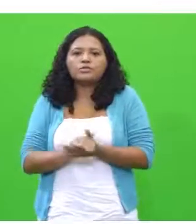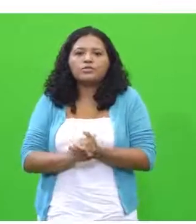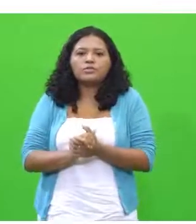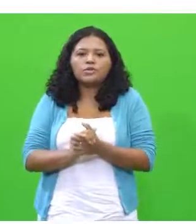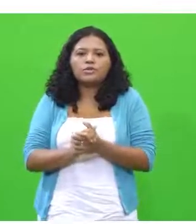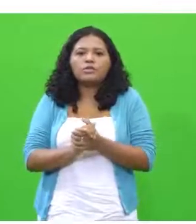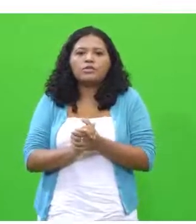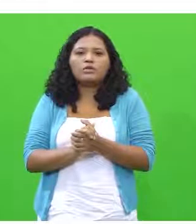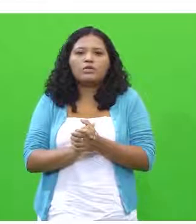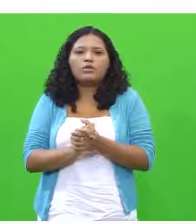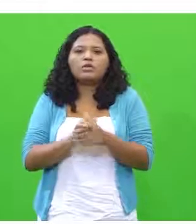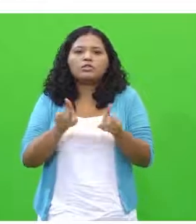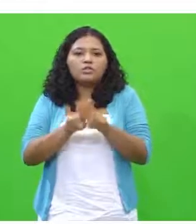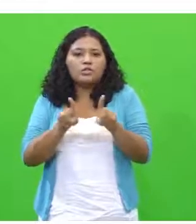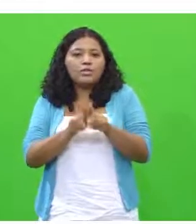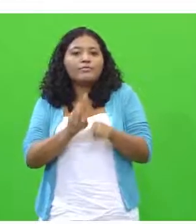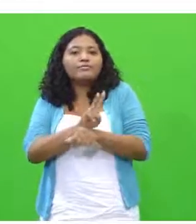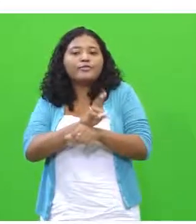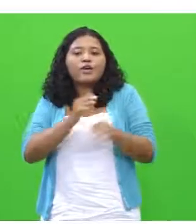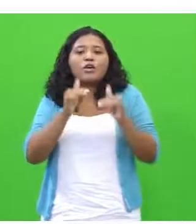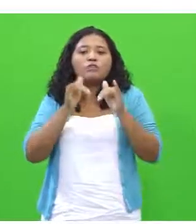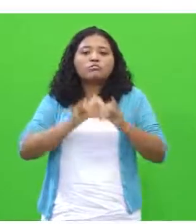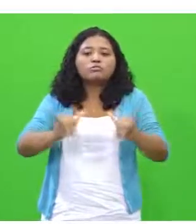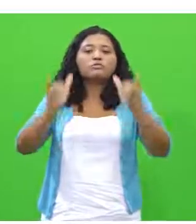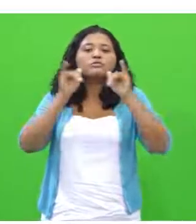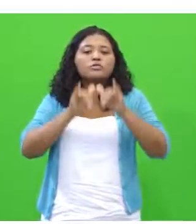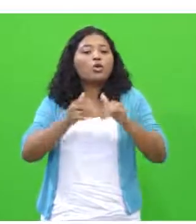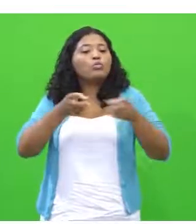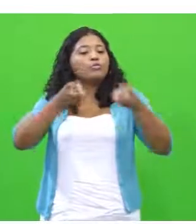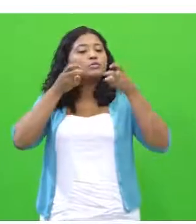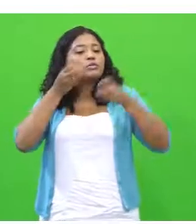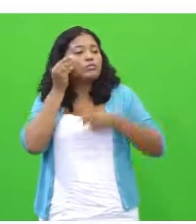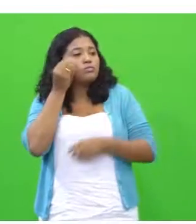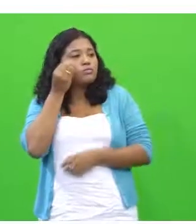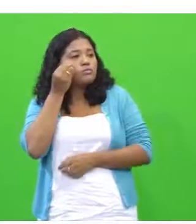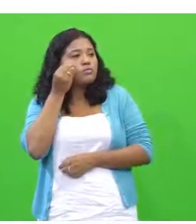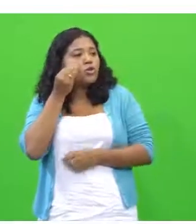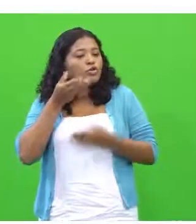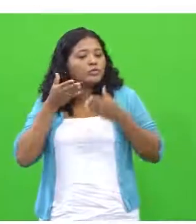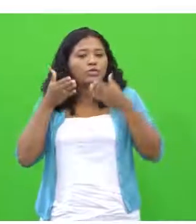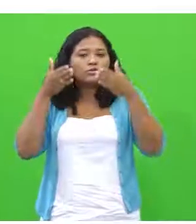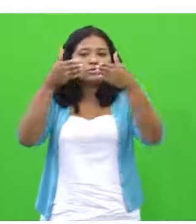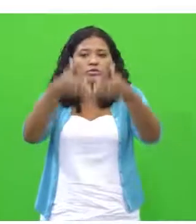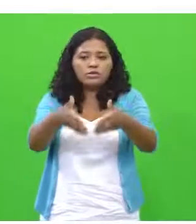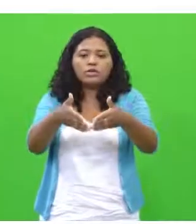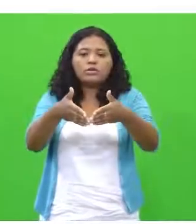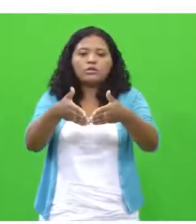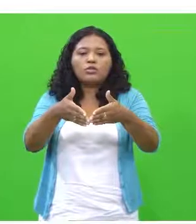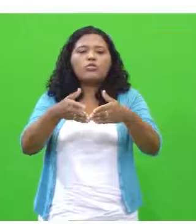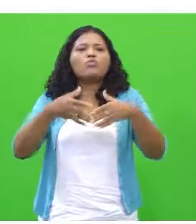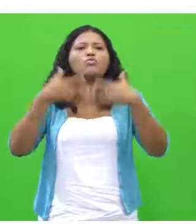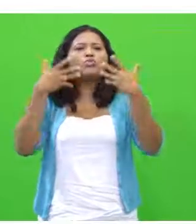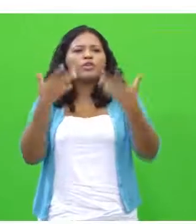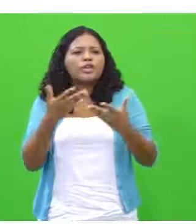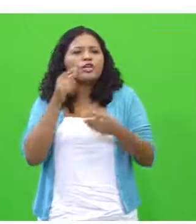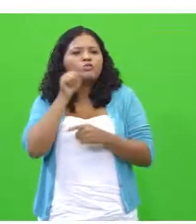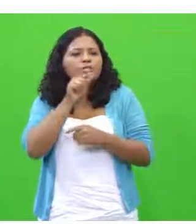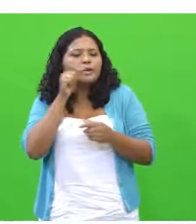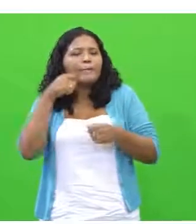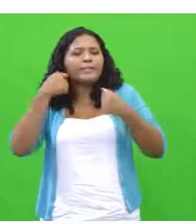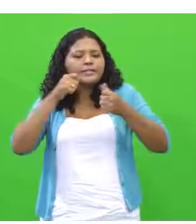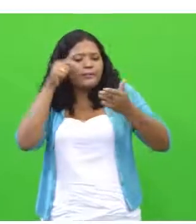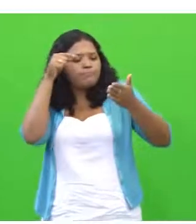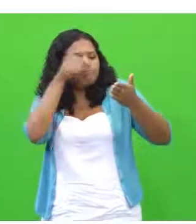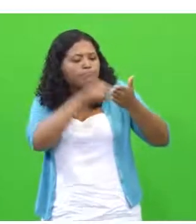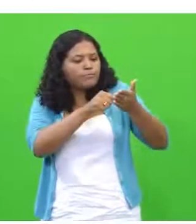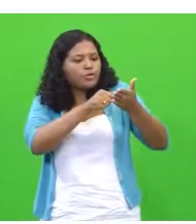defender a publicidade. Observem. Ele está lhe direcionando o que exatamente você tem que pontuar